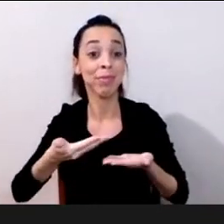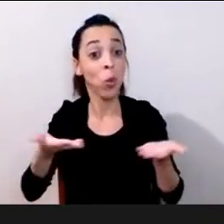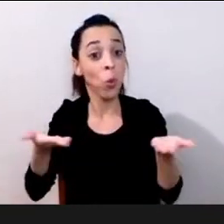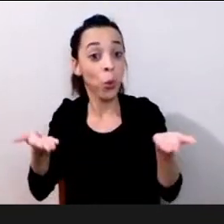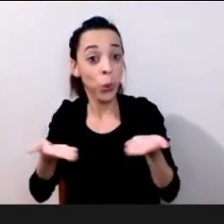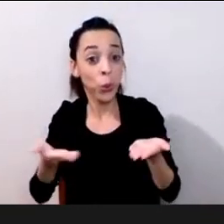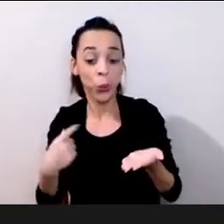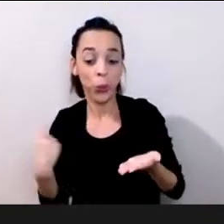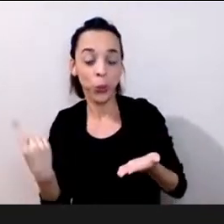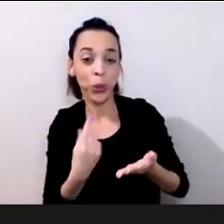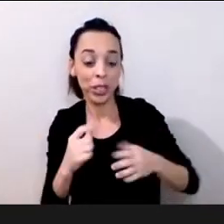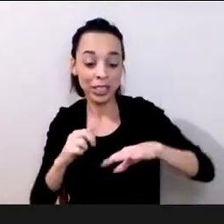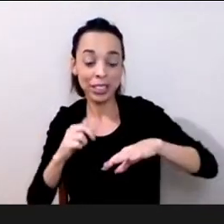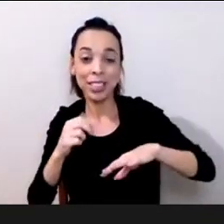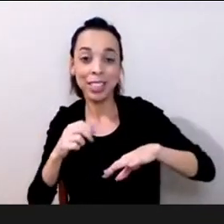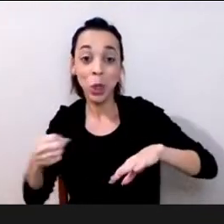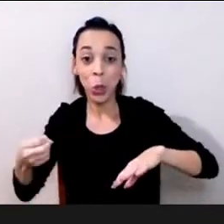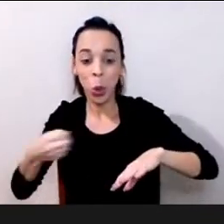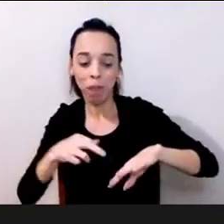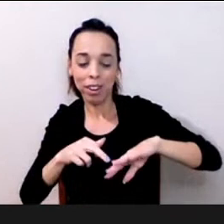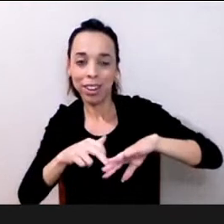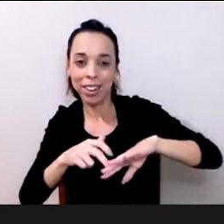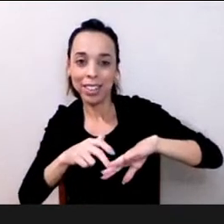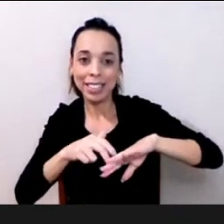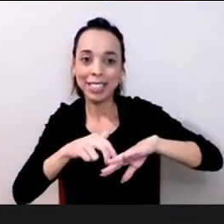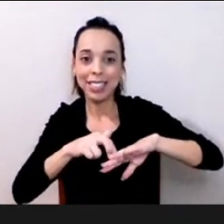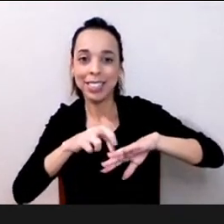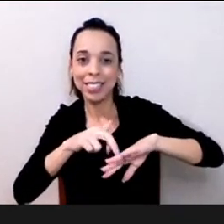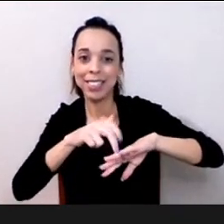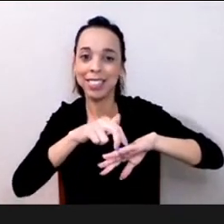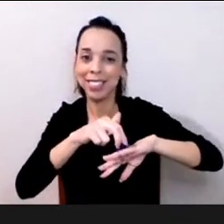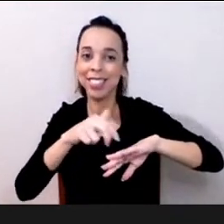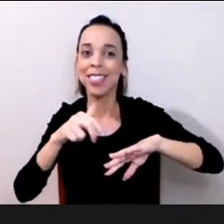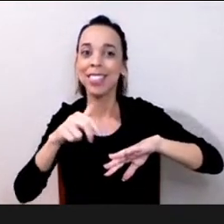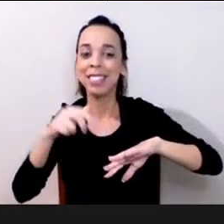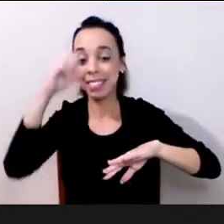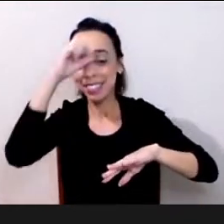processo de uma forma colaborativa intencional